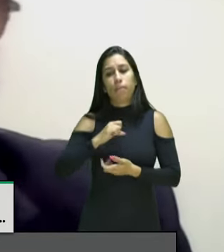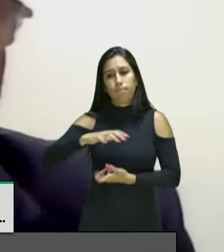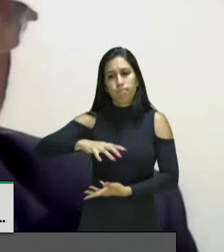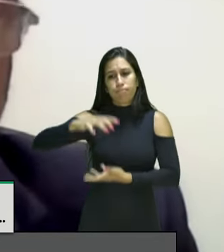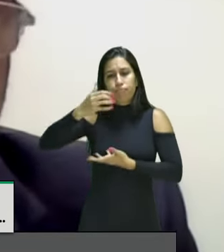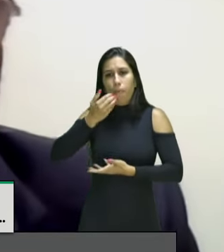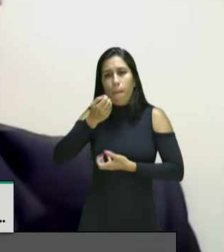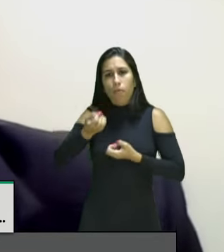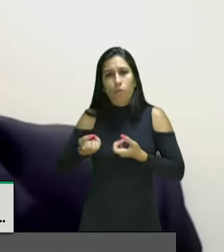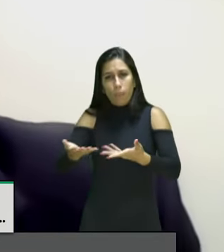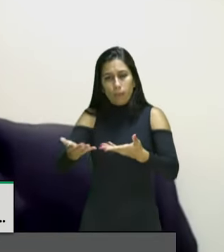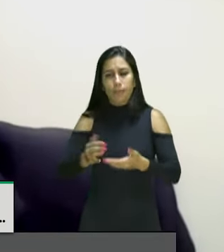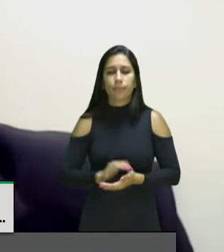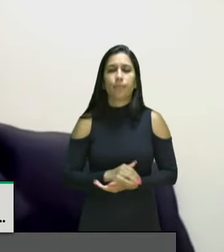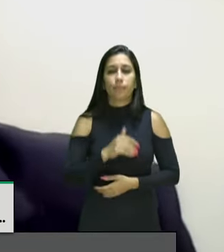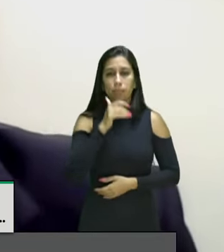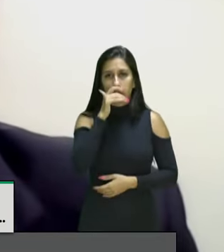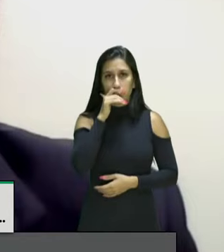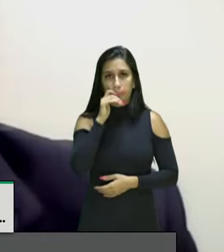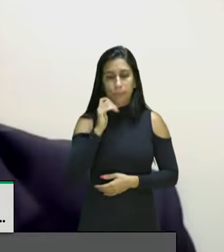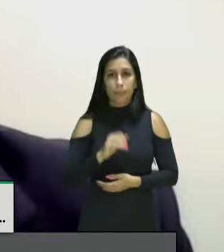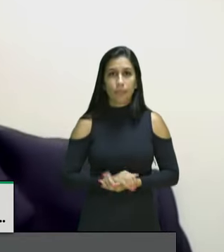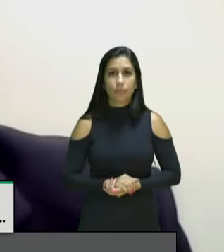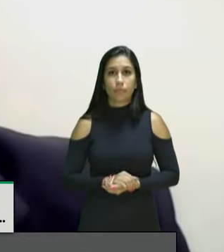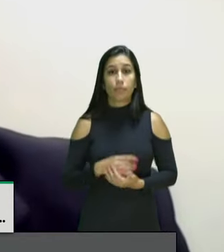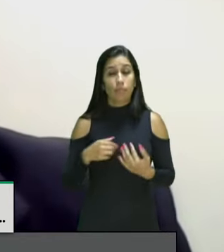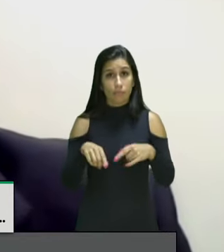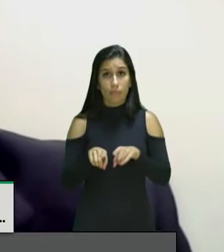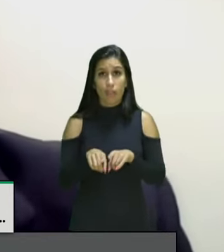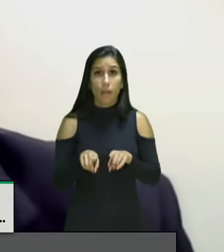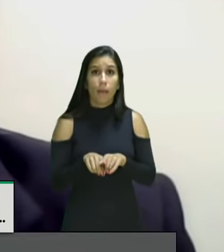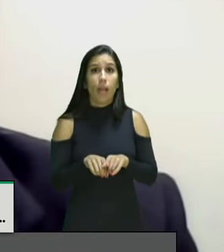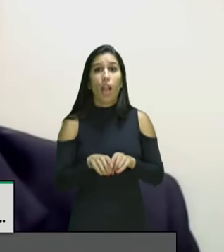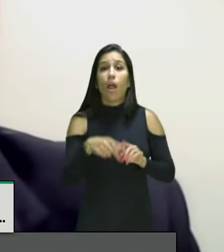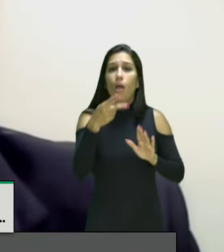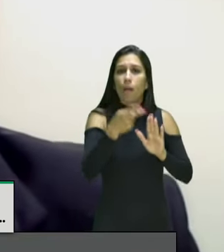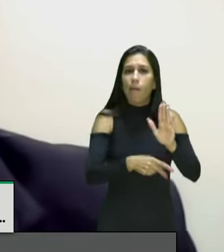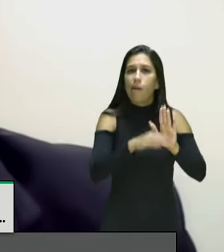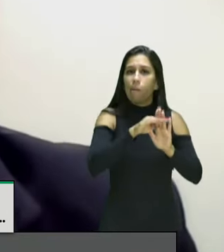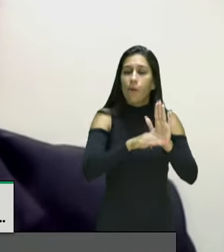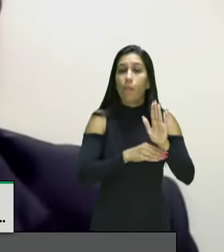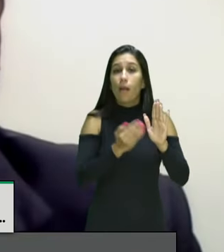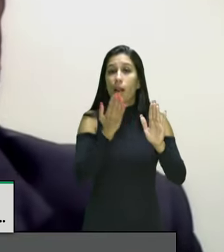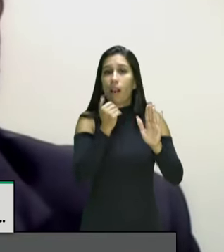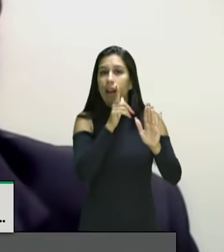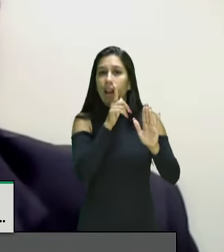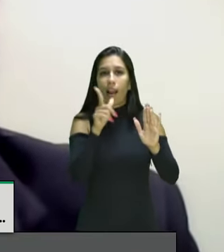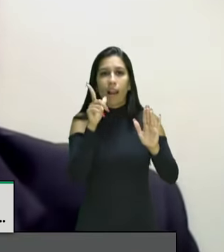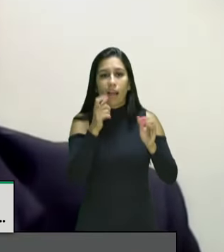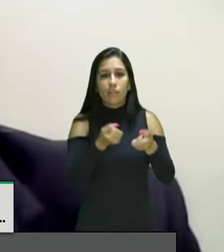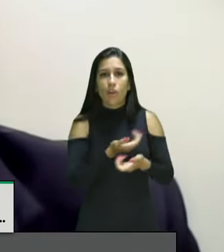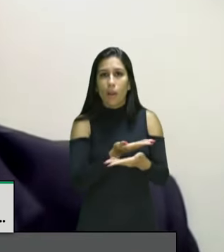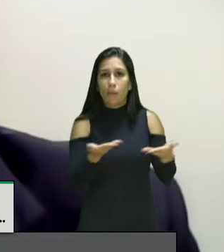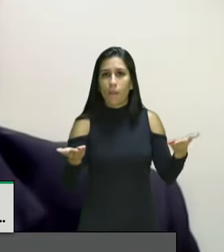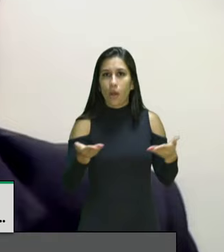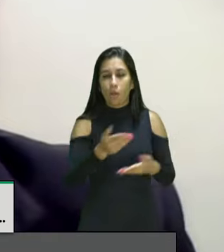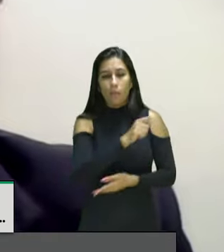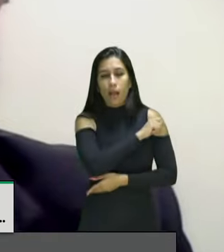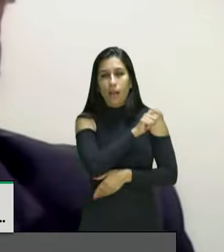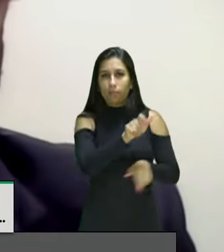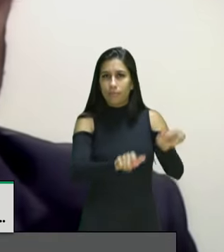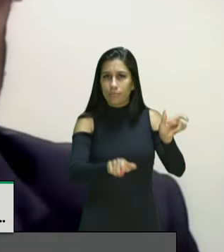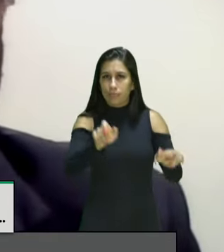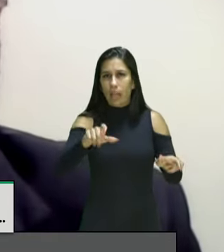além do repasse do Programa Nacional de Alimentos Escolar para as merendas dos estudantes, com quase mais de